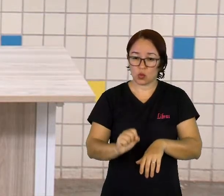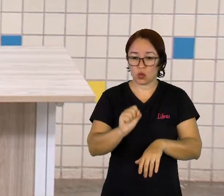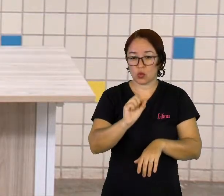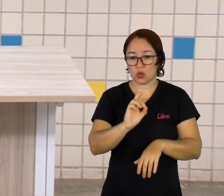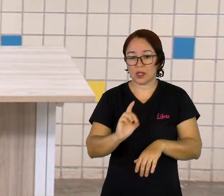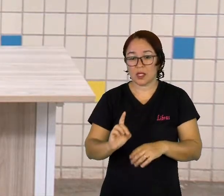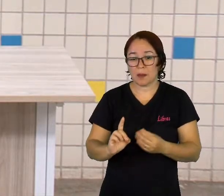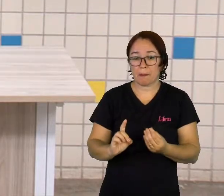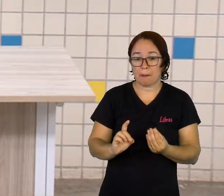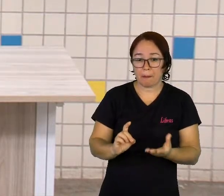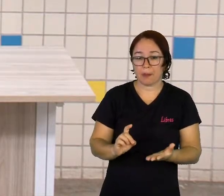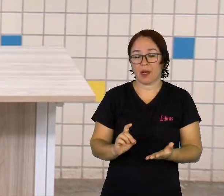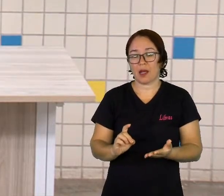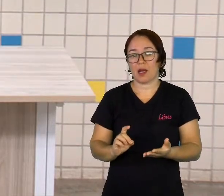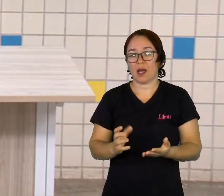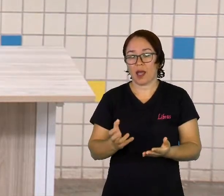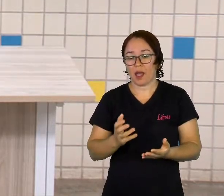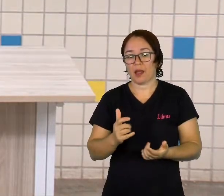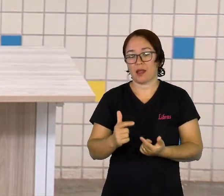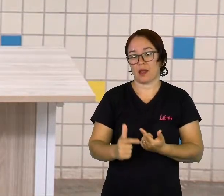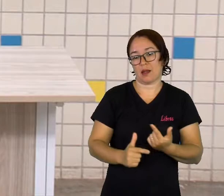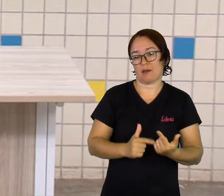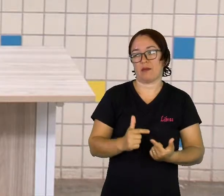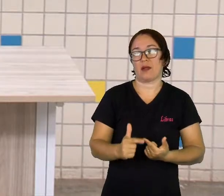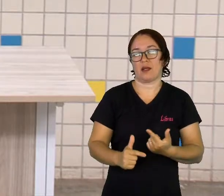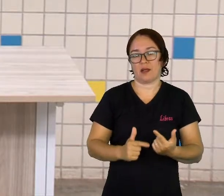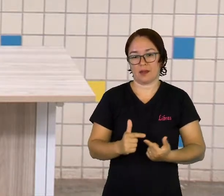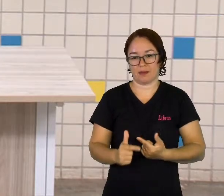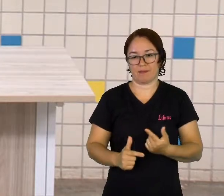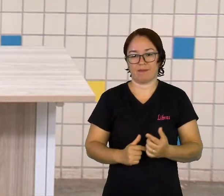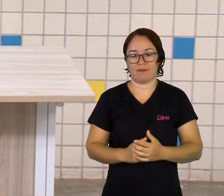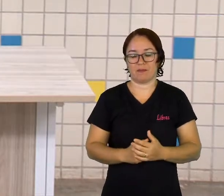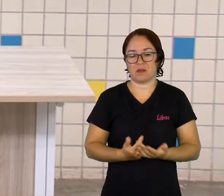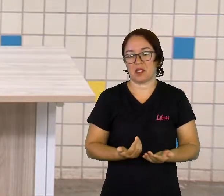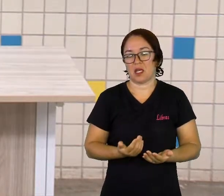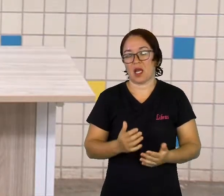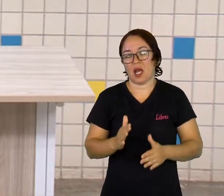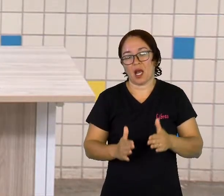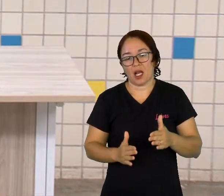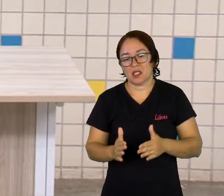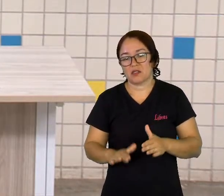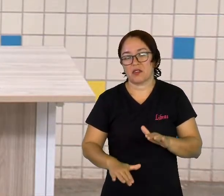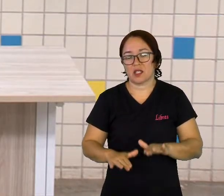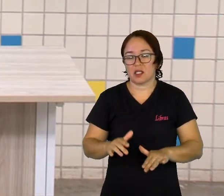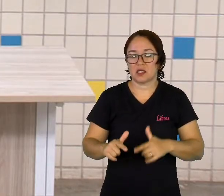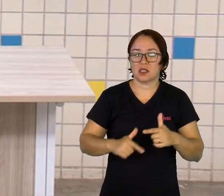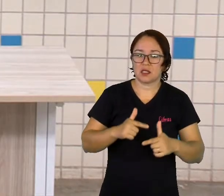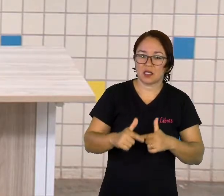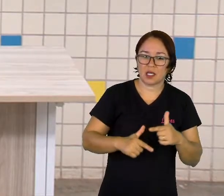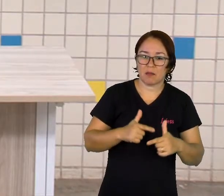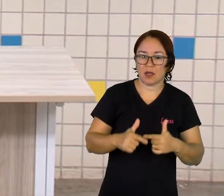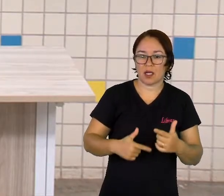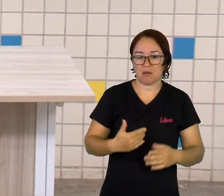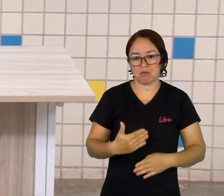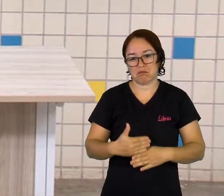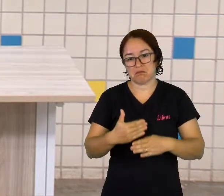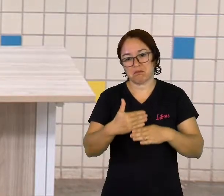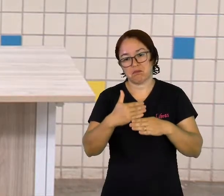busca de emprego. Hoje, mais nas construções civis, mas também na indústria.